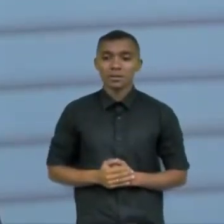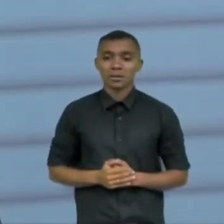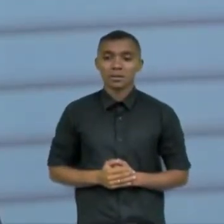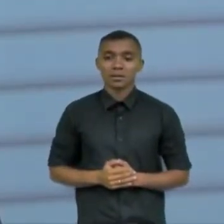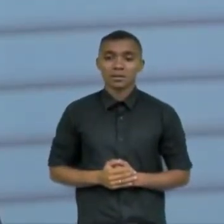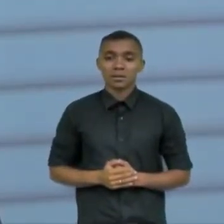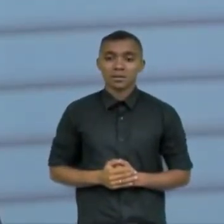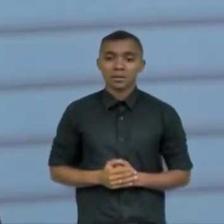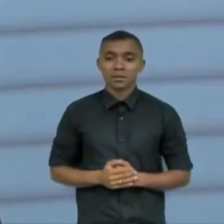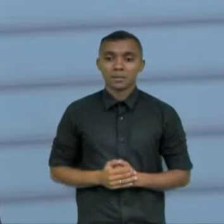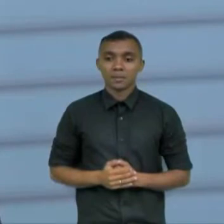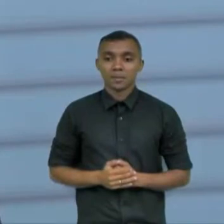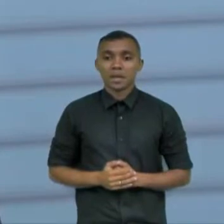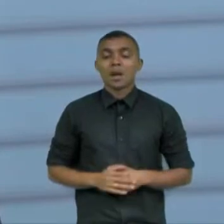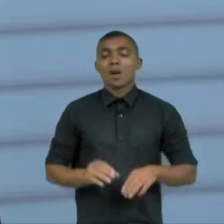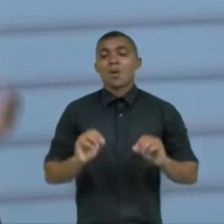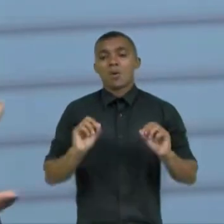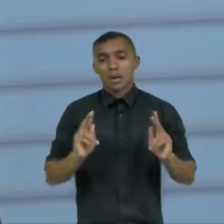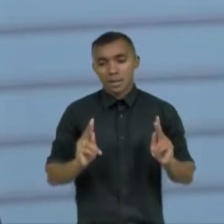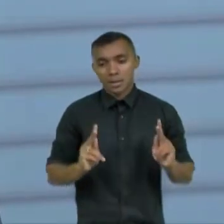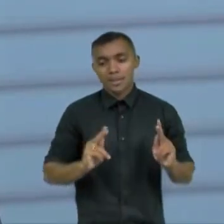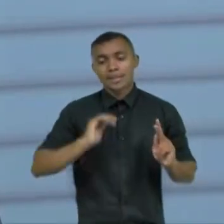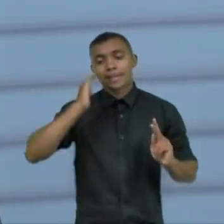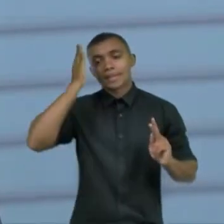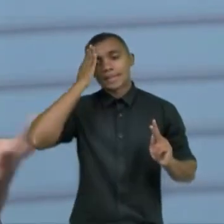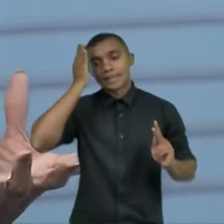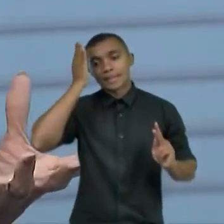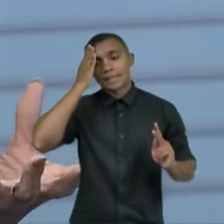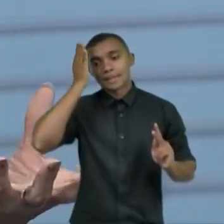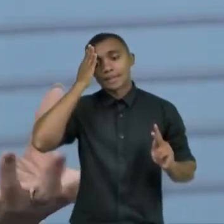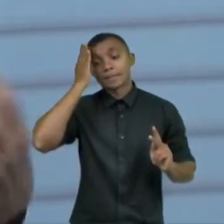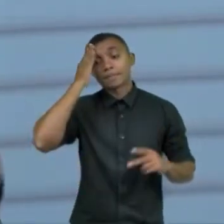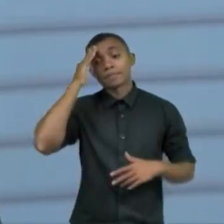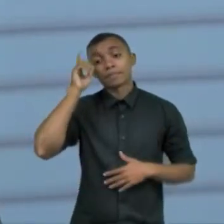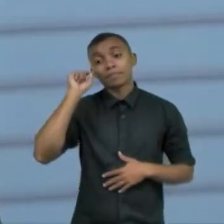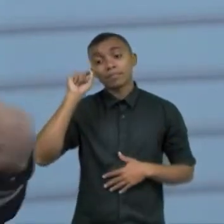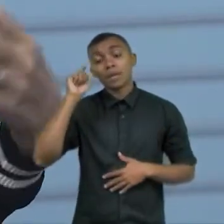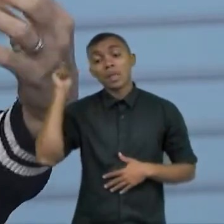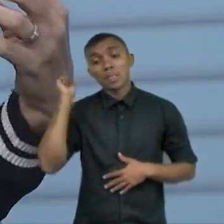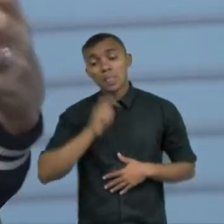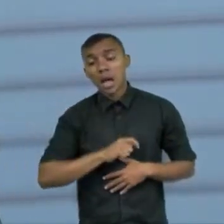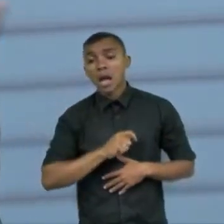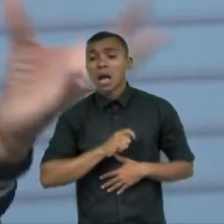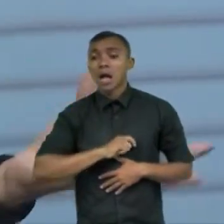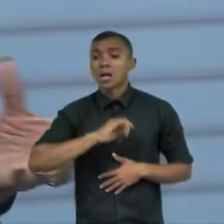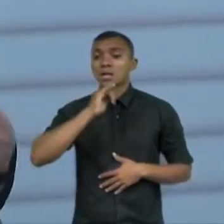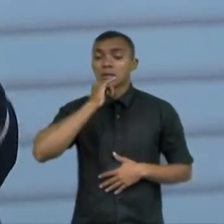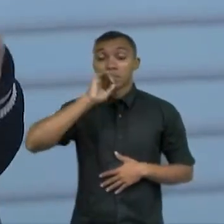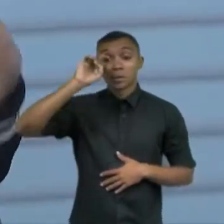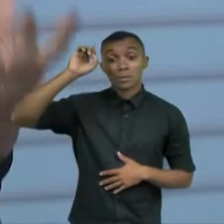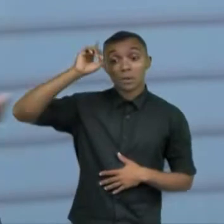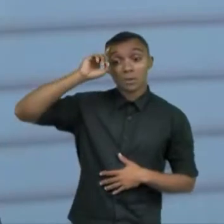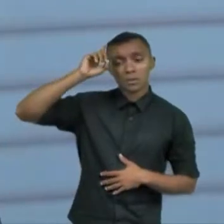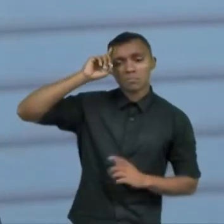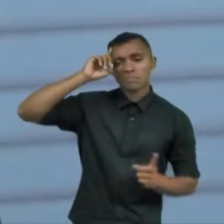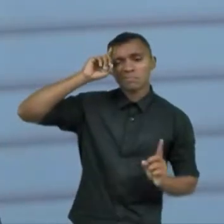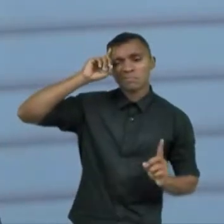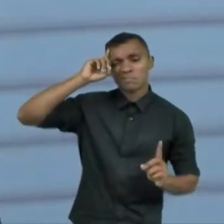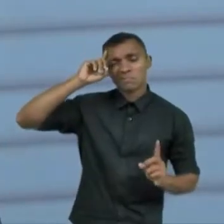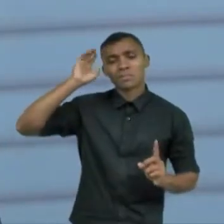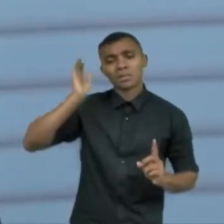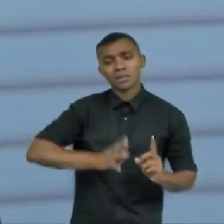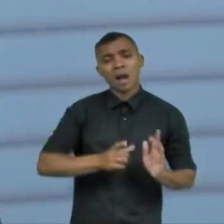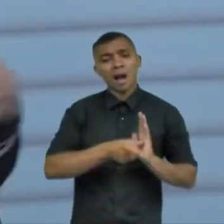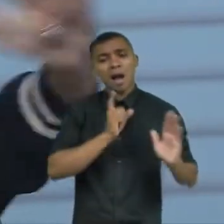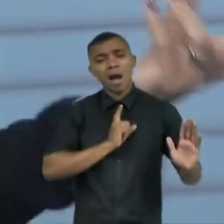eu acho que tem de alguma forma como você fazer um meio termo levar não todos os dias mas como eu já vi em